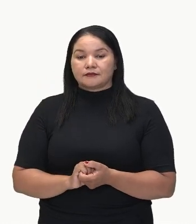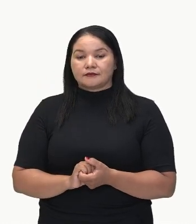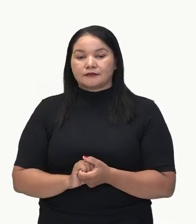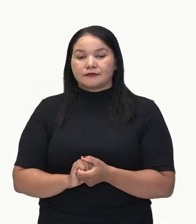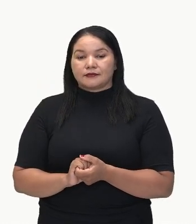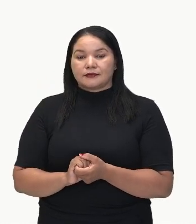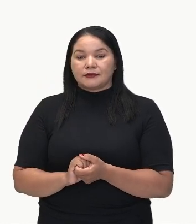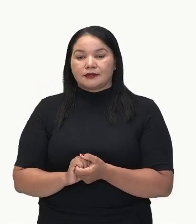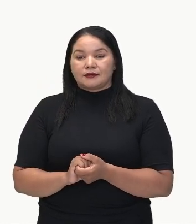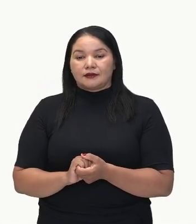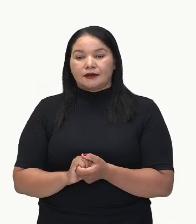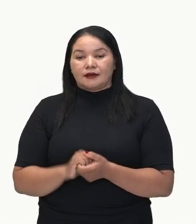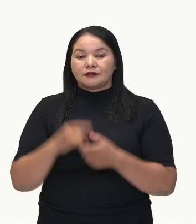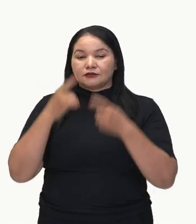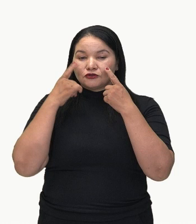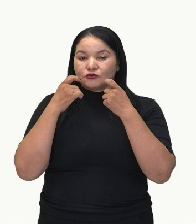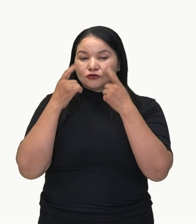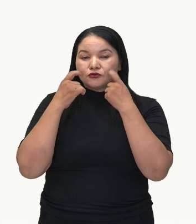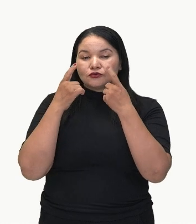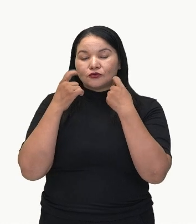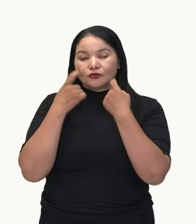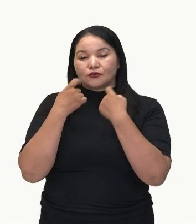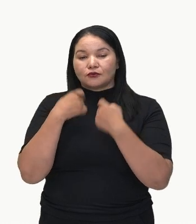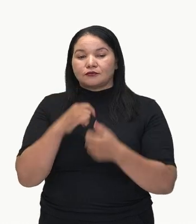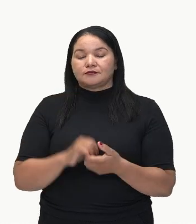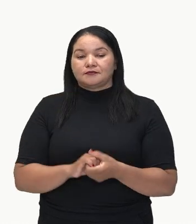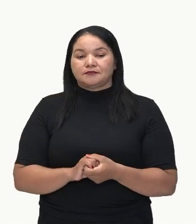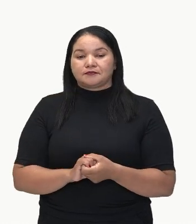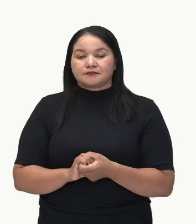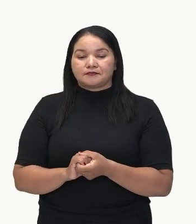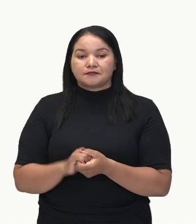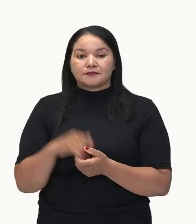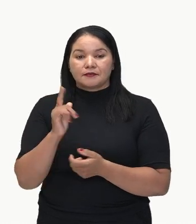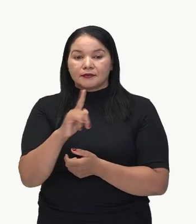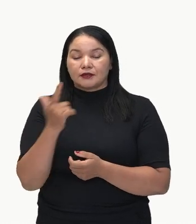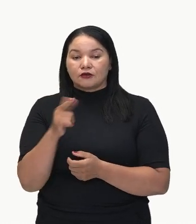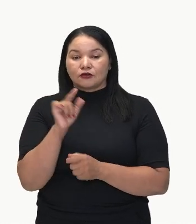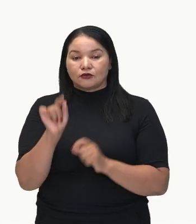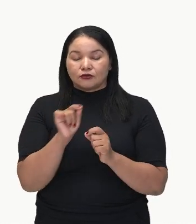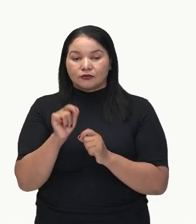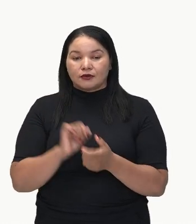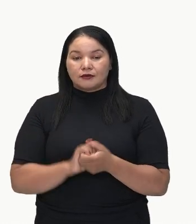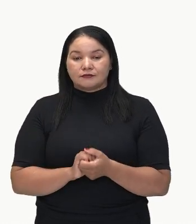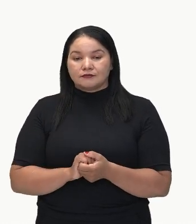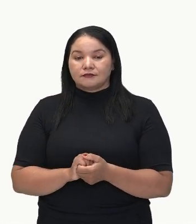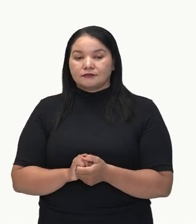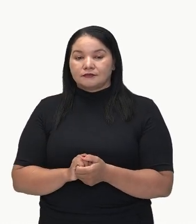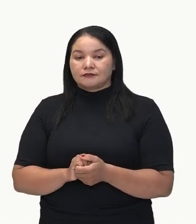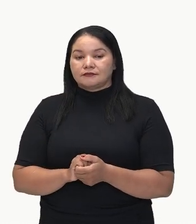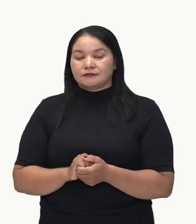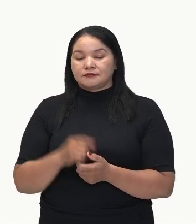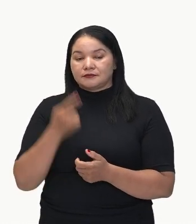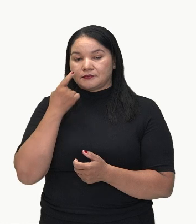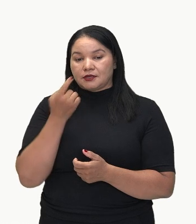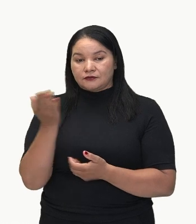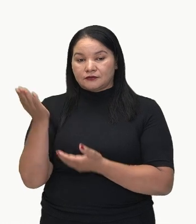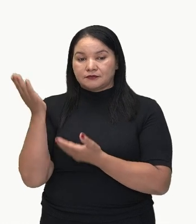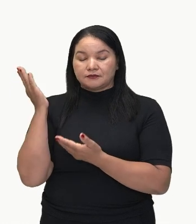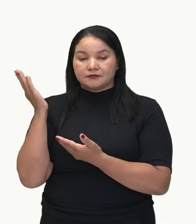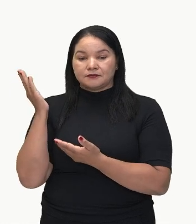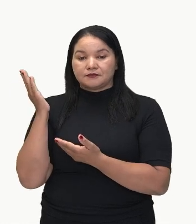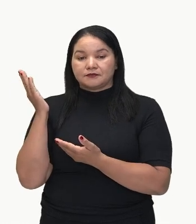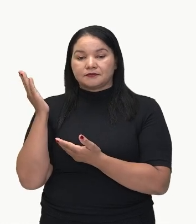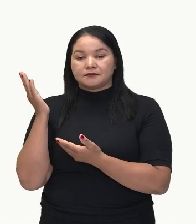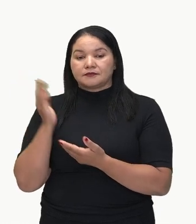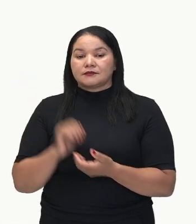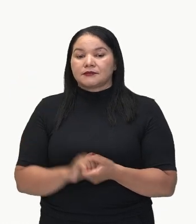que forçoso. Outro exemplo de alternância, de conjunções alternativas. Quer esteja com fome,